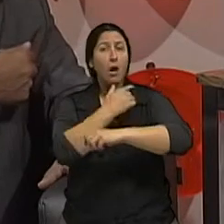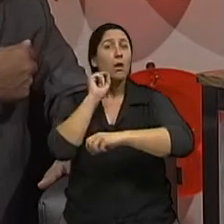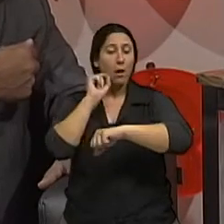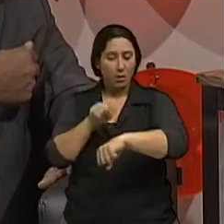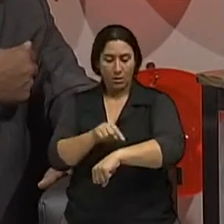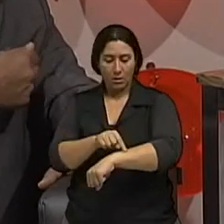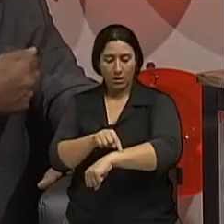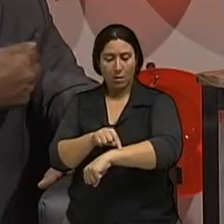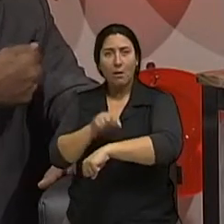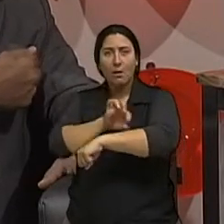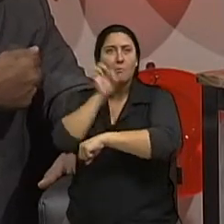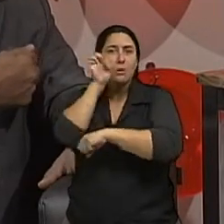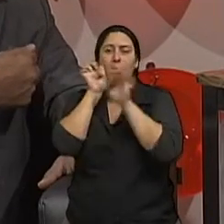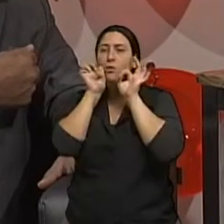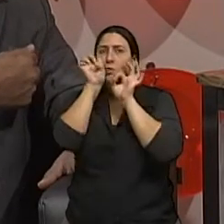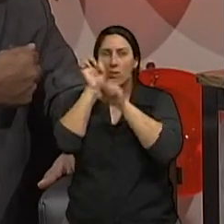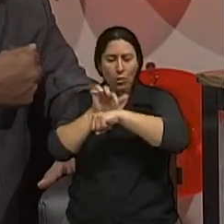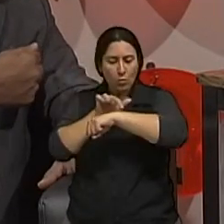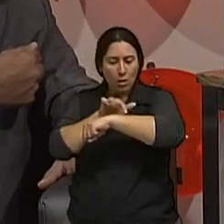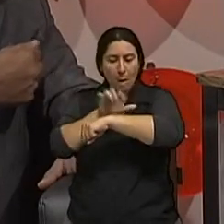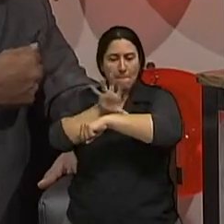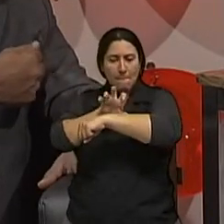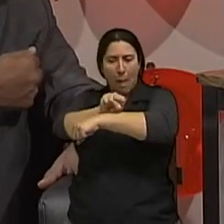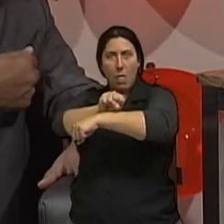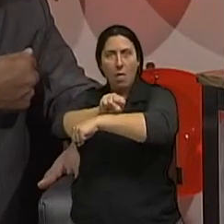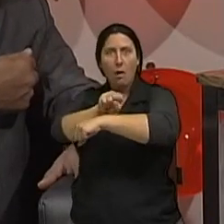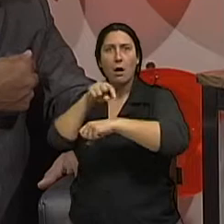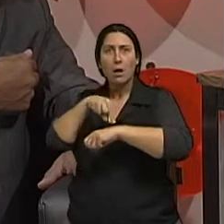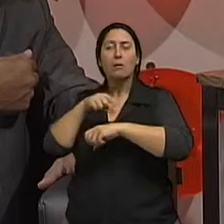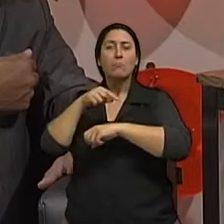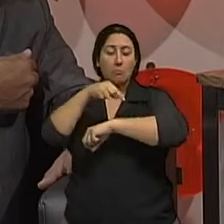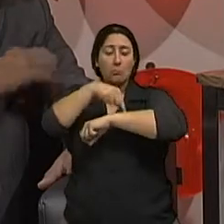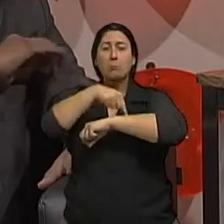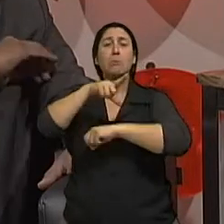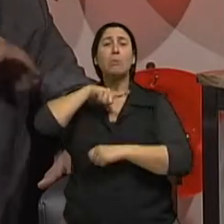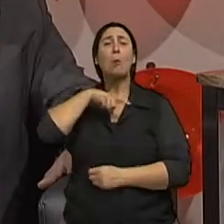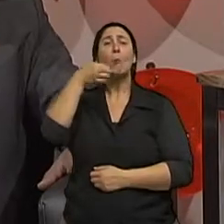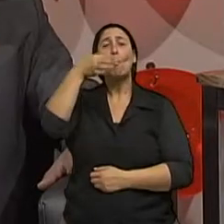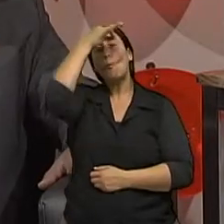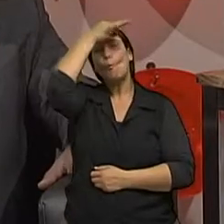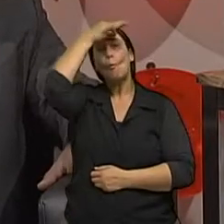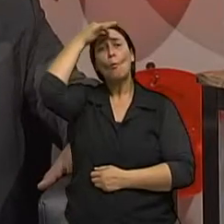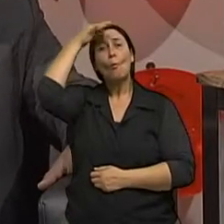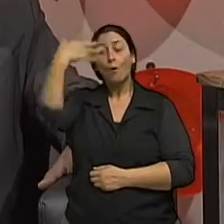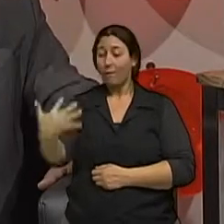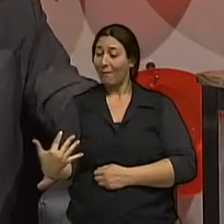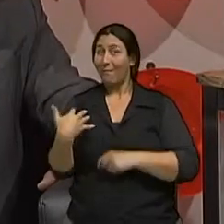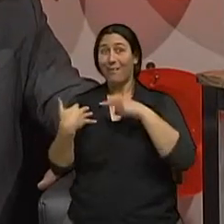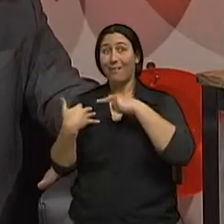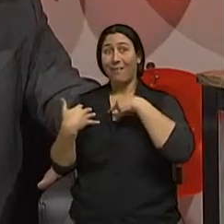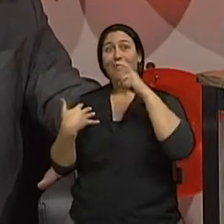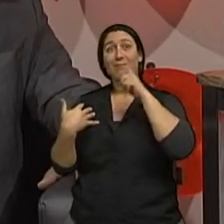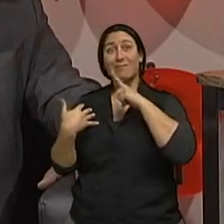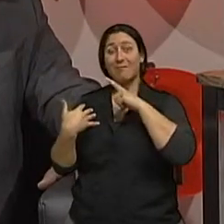prevenção como prevenção e se há ainda se já há sinal de doença naquele linfonodo retirando isso se tem uma chance